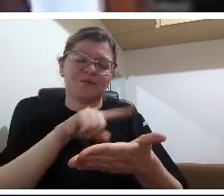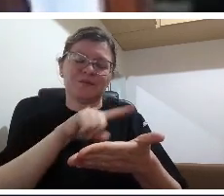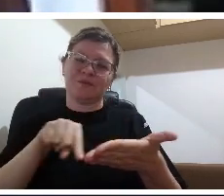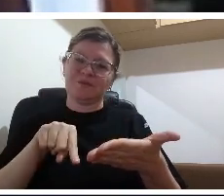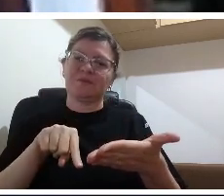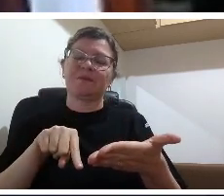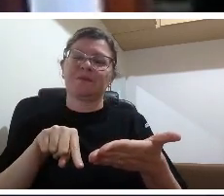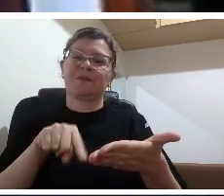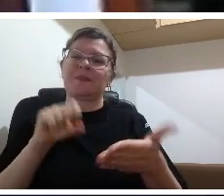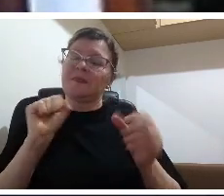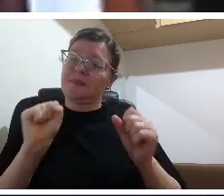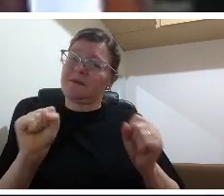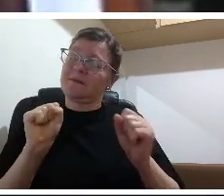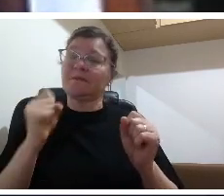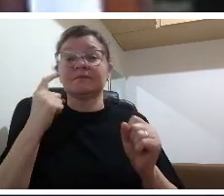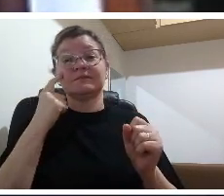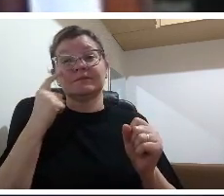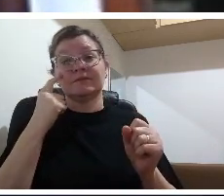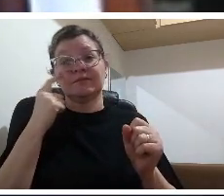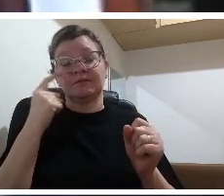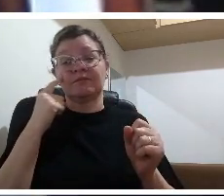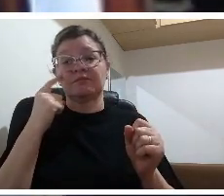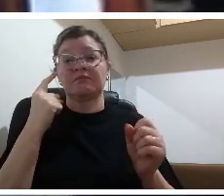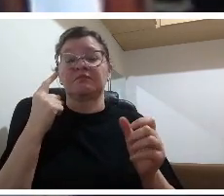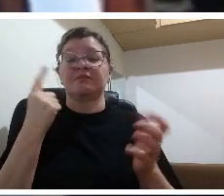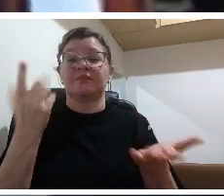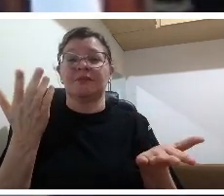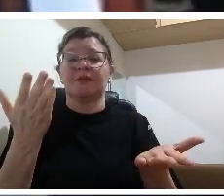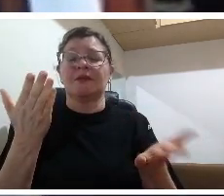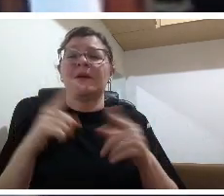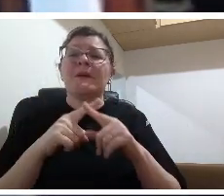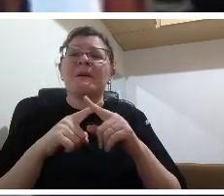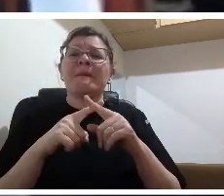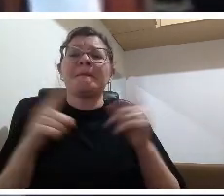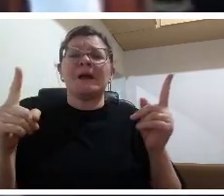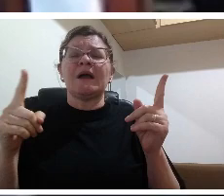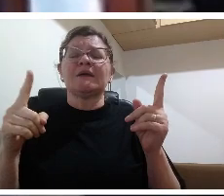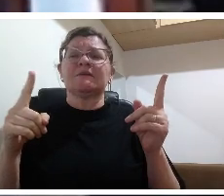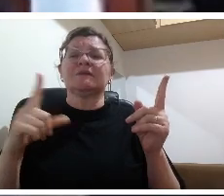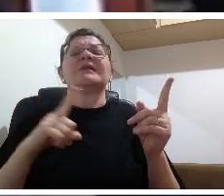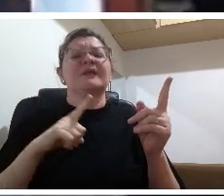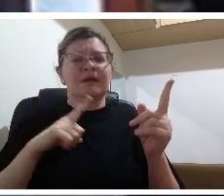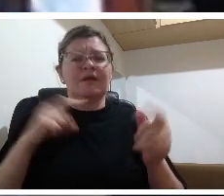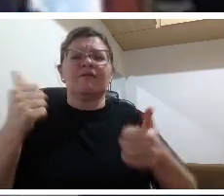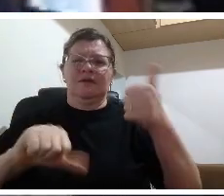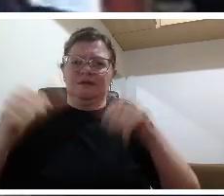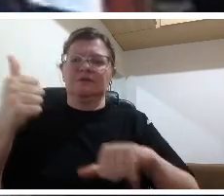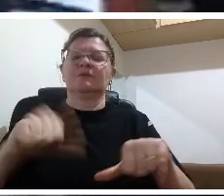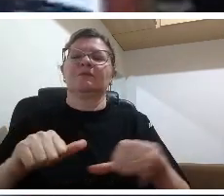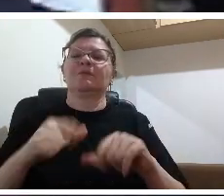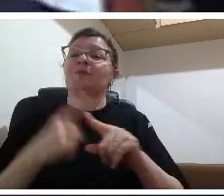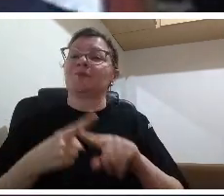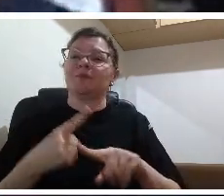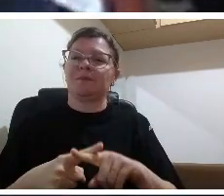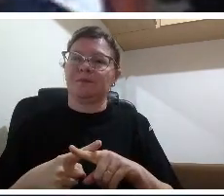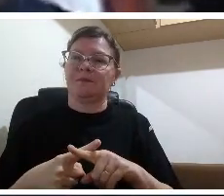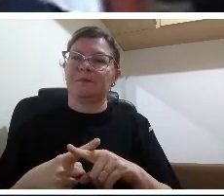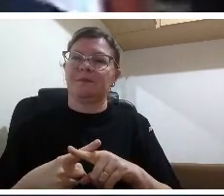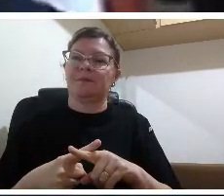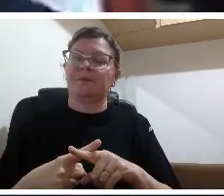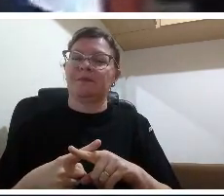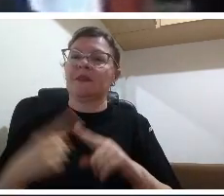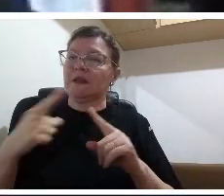questão dadas as alternativas o aluno emite um juízo de valor sobre a questão tem um critério do certo e errado e